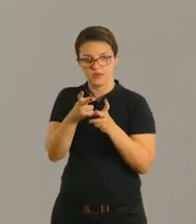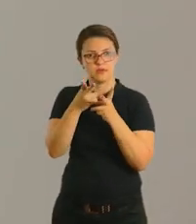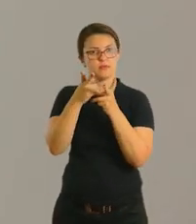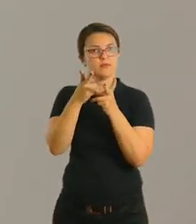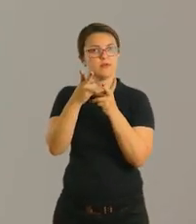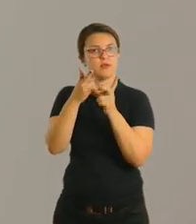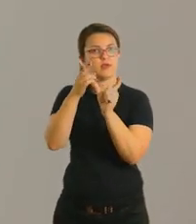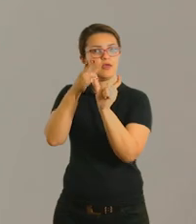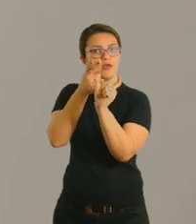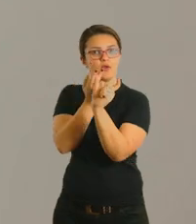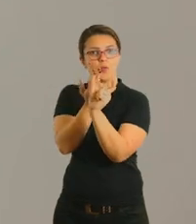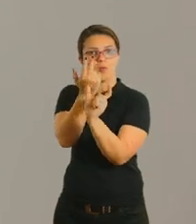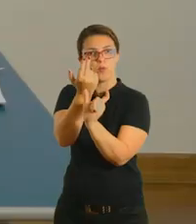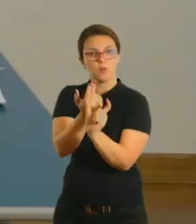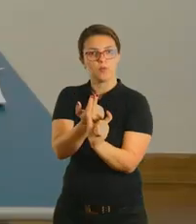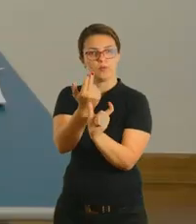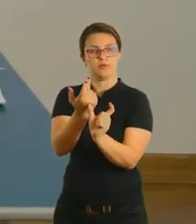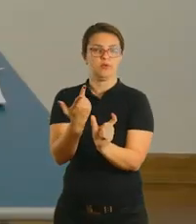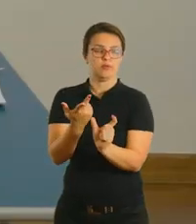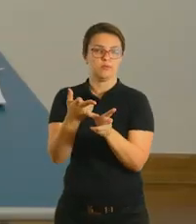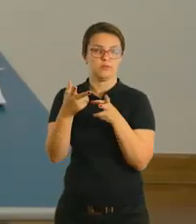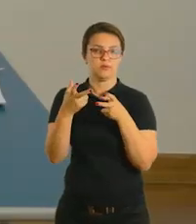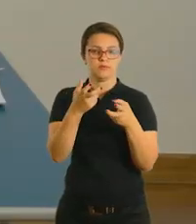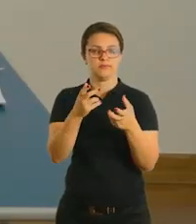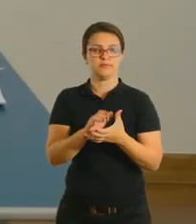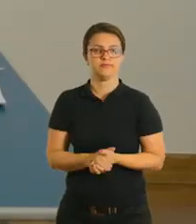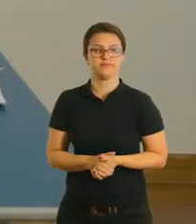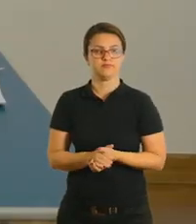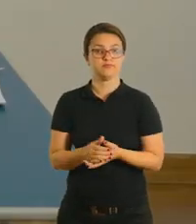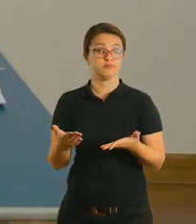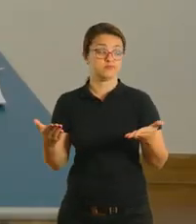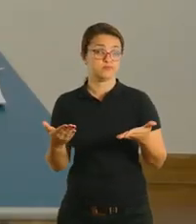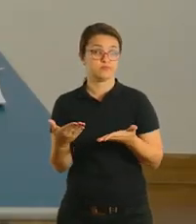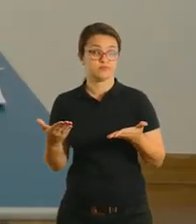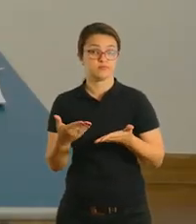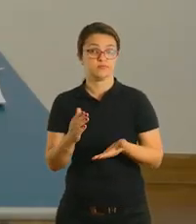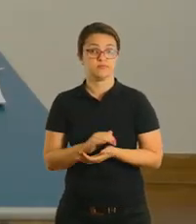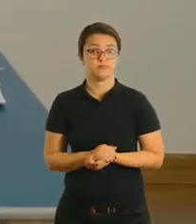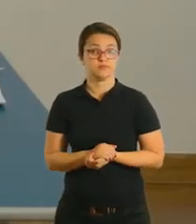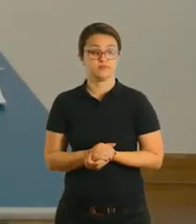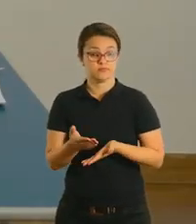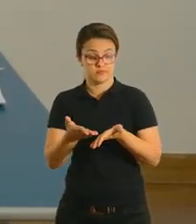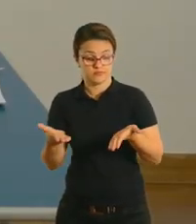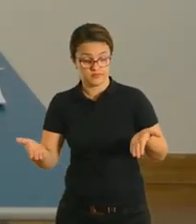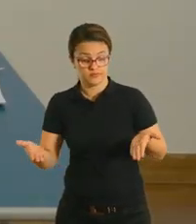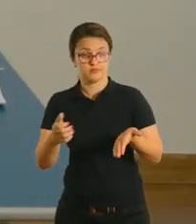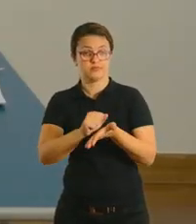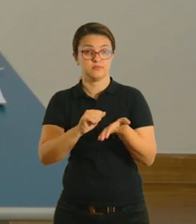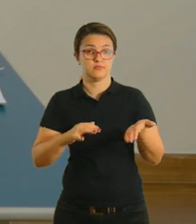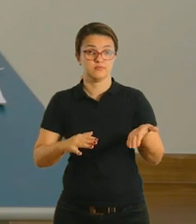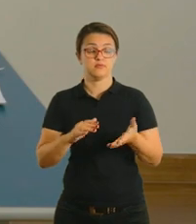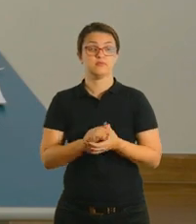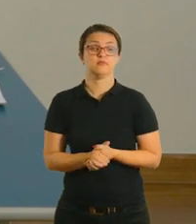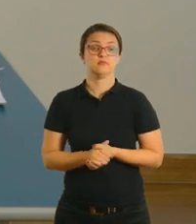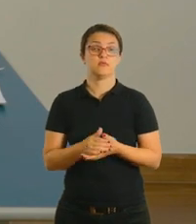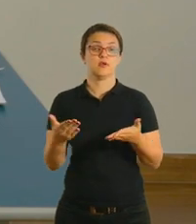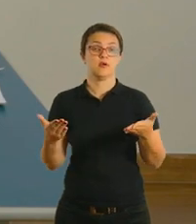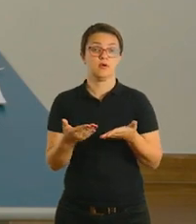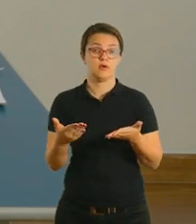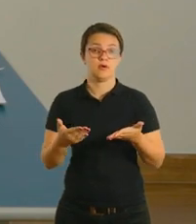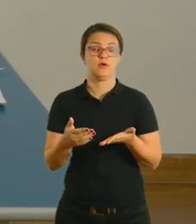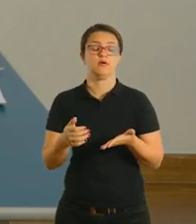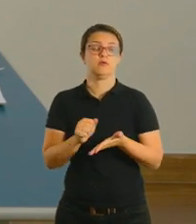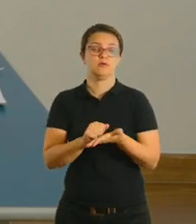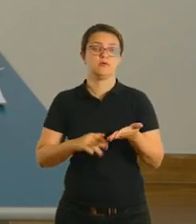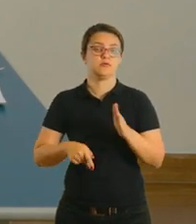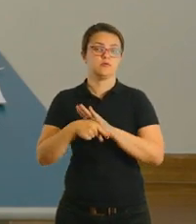com um d. Com a mesma... tem a mesma terminação. Tá bom? Então, por hoje foi essa atividade. Agora eu